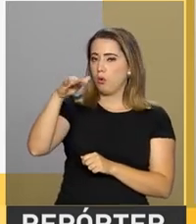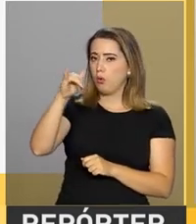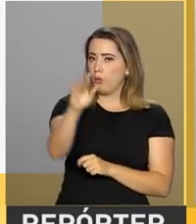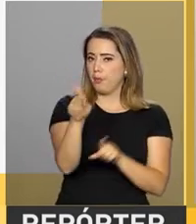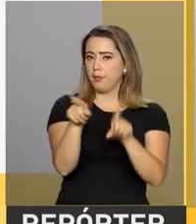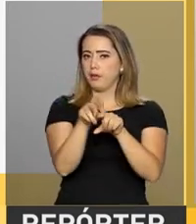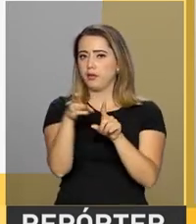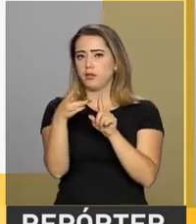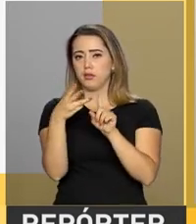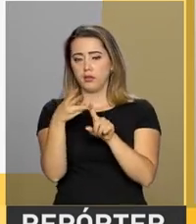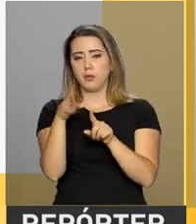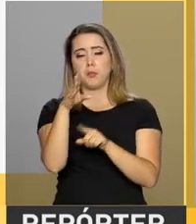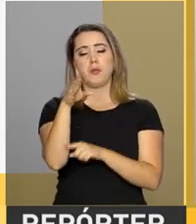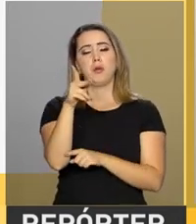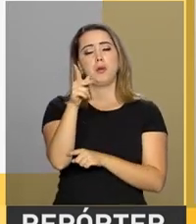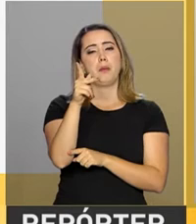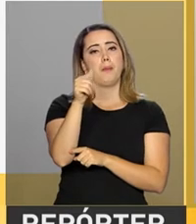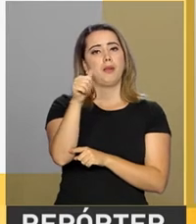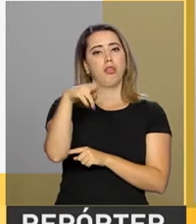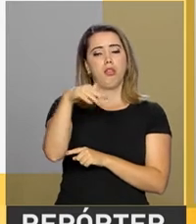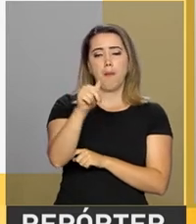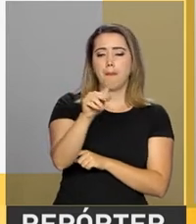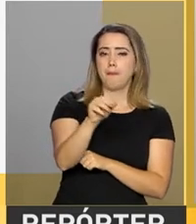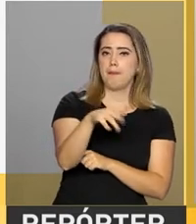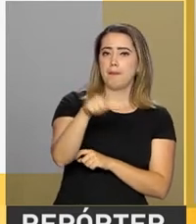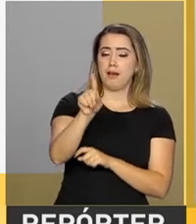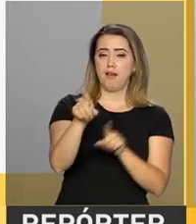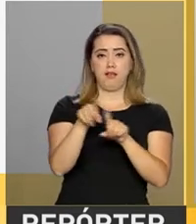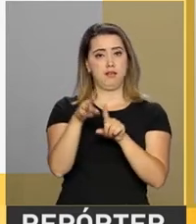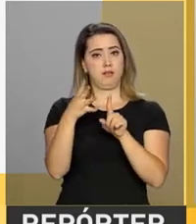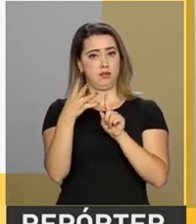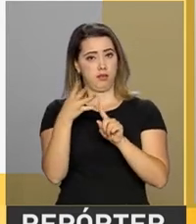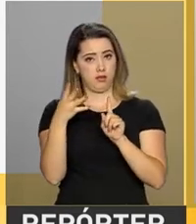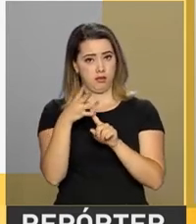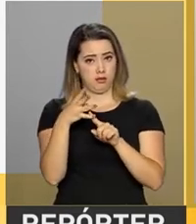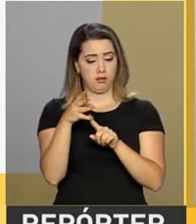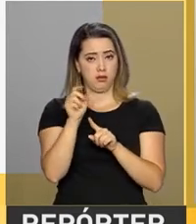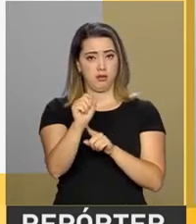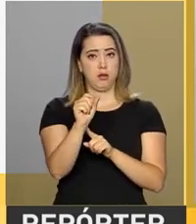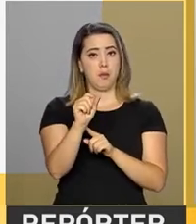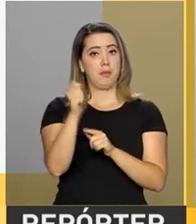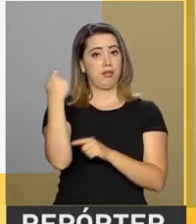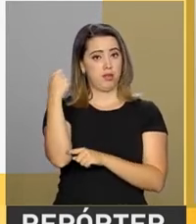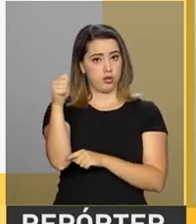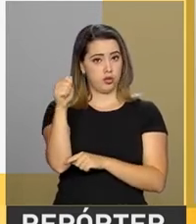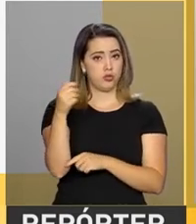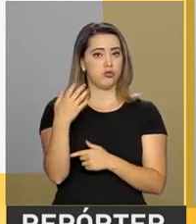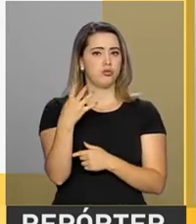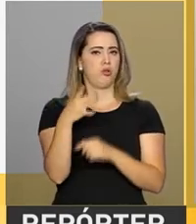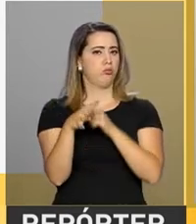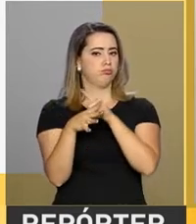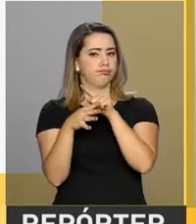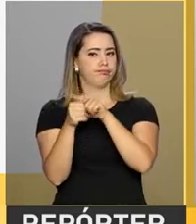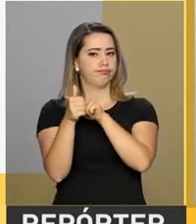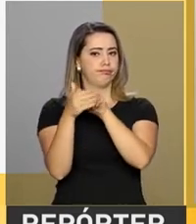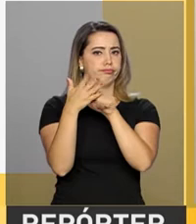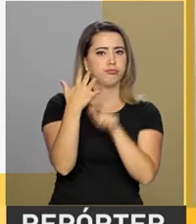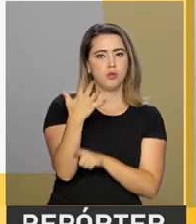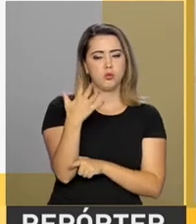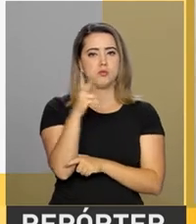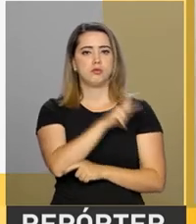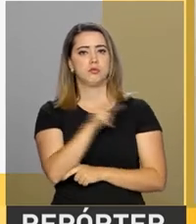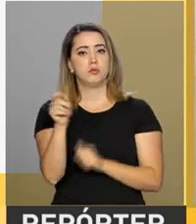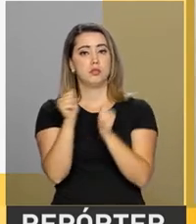com a vice-presidente da Argentina, Gabriela Miquete. Amanhã pela manhã, o presidente Michel Temer faz o tradicional discute de